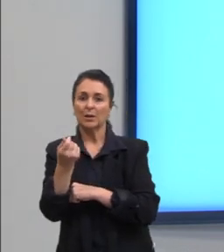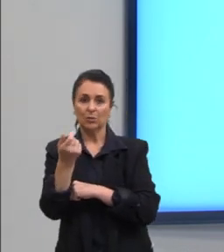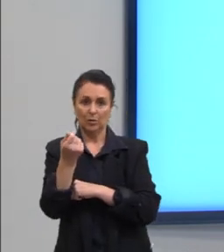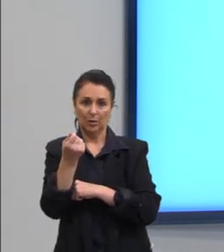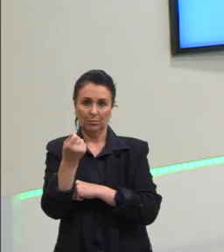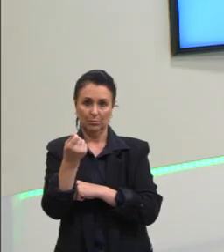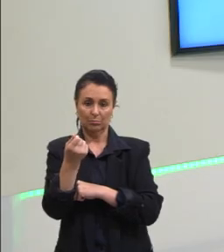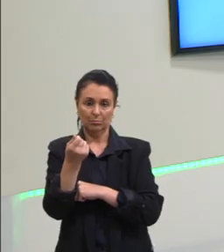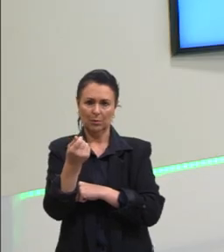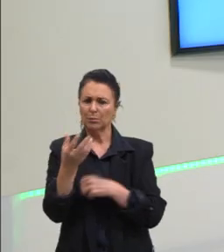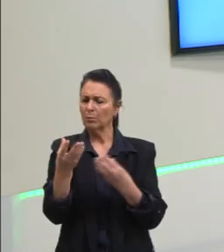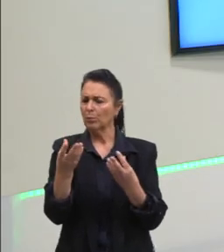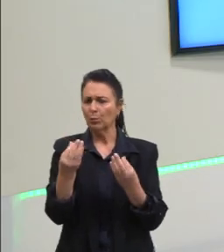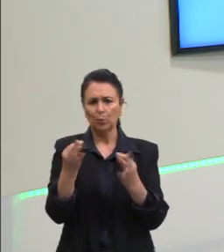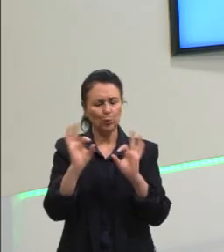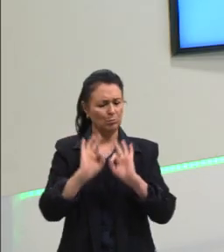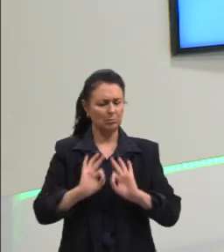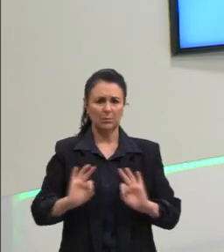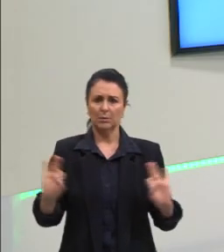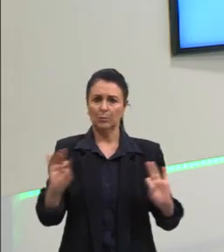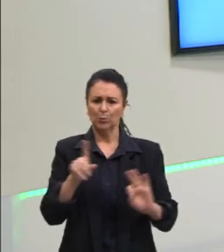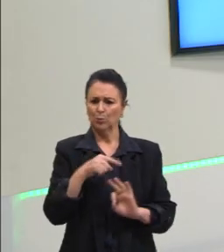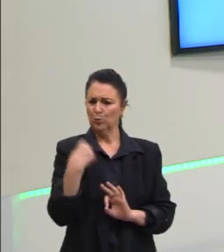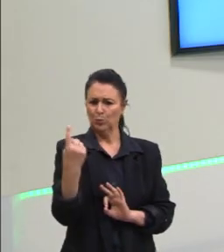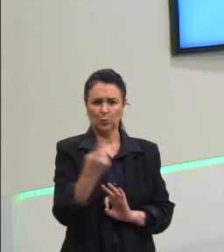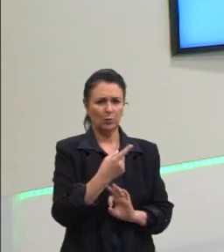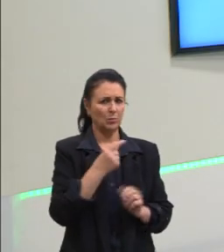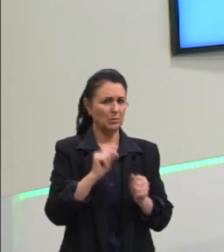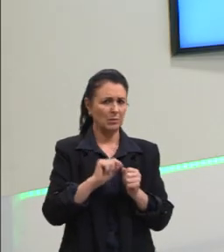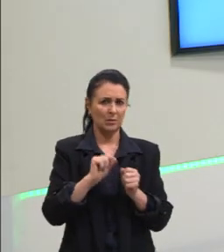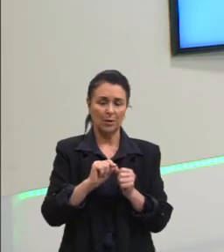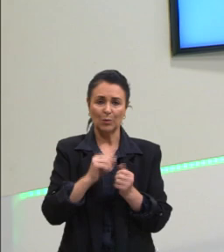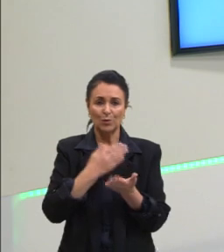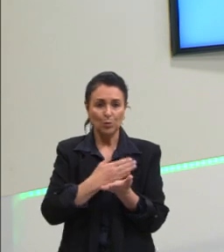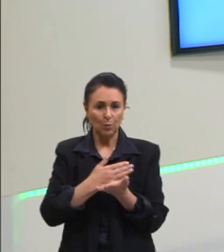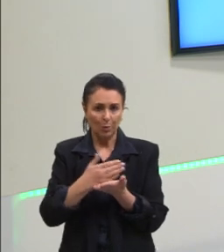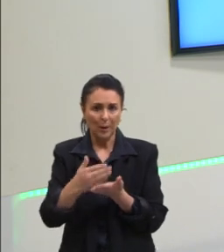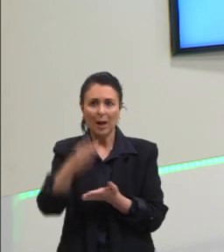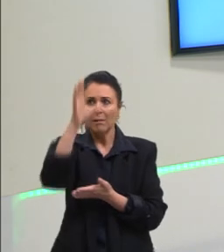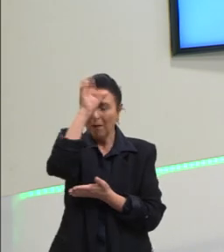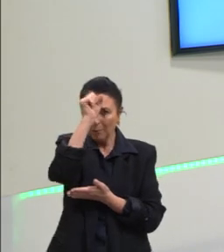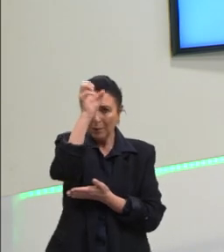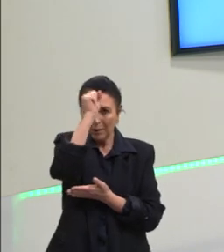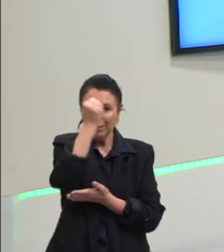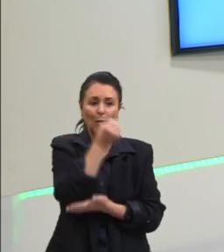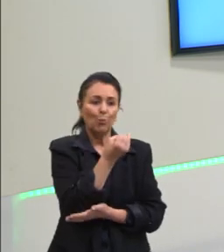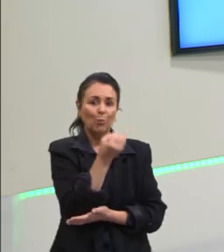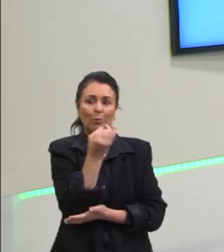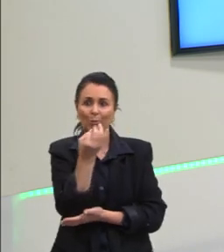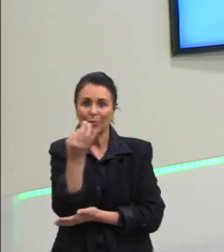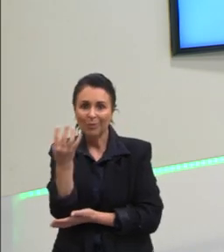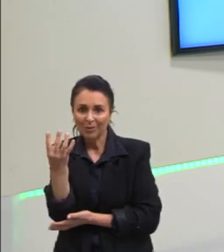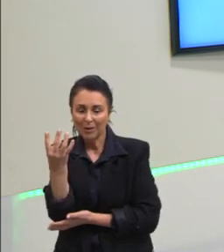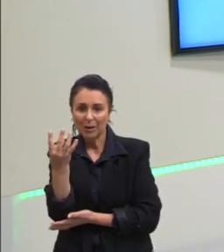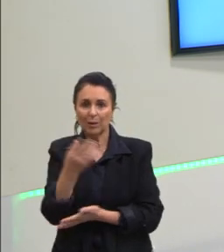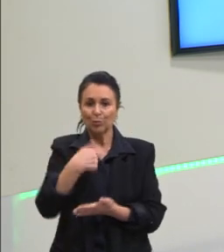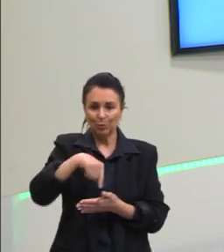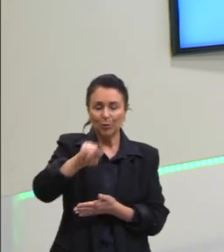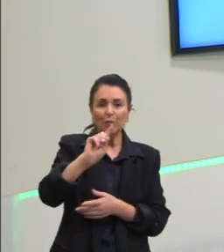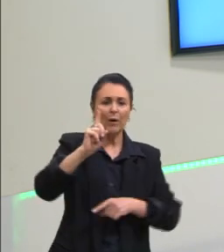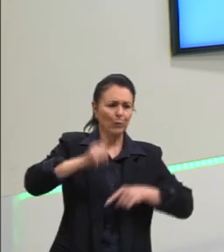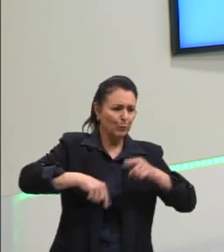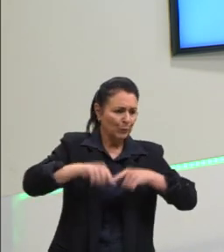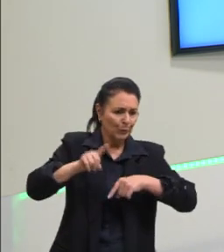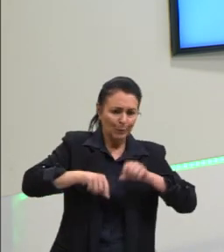algo muito muito comum todos nós fizemos a partir do momento que a gente aprende contar vamos no mercado quando